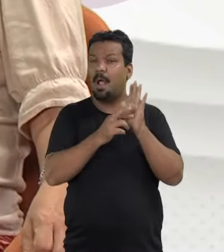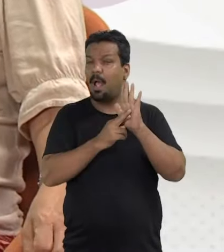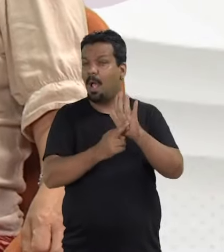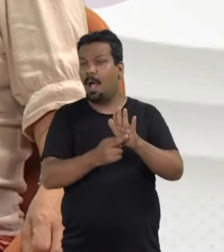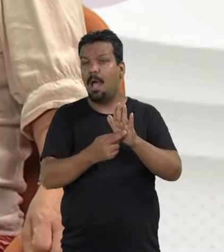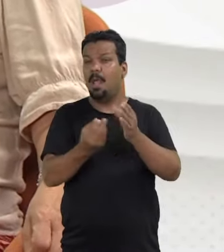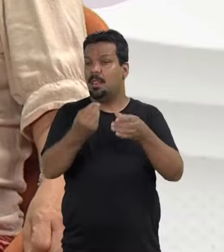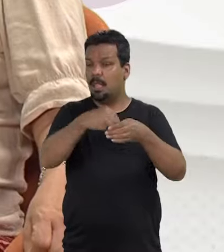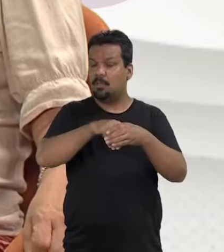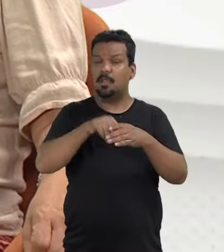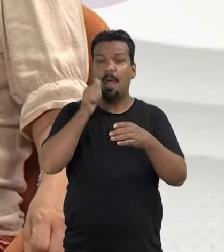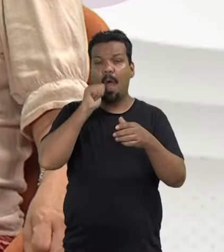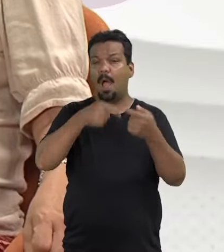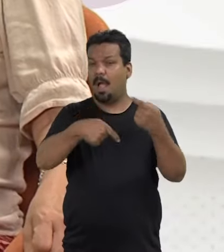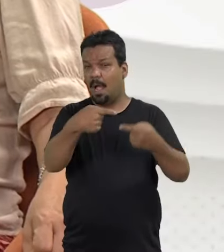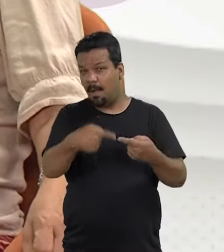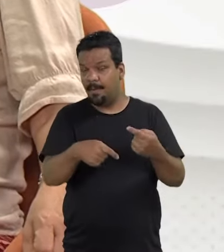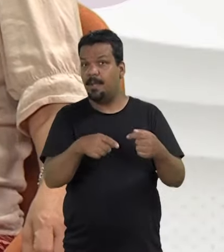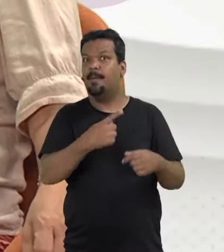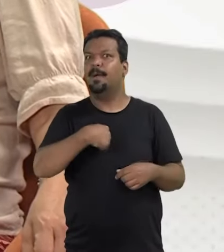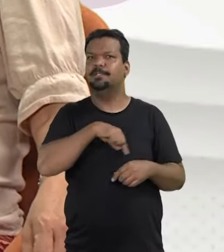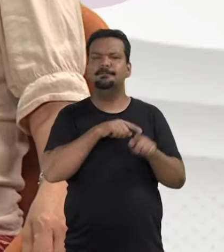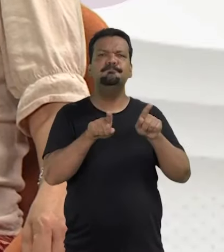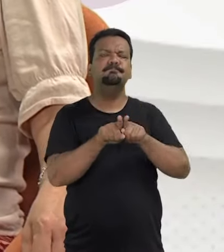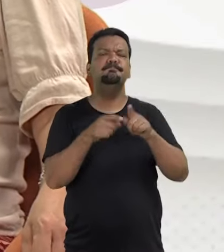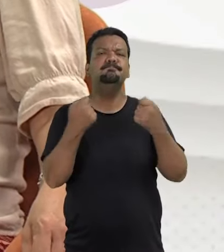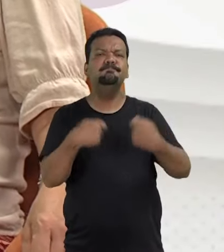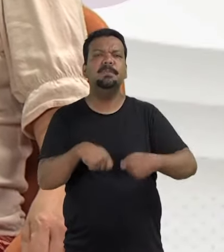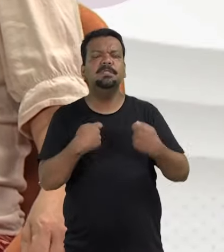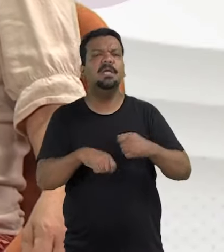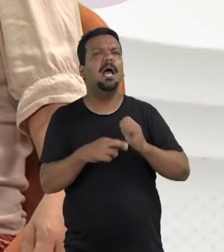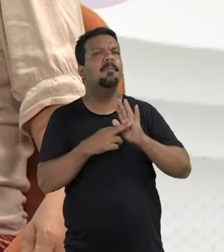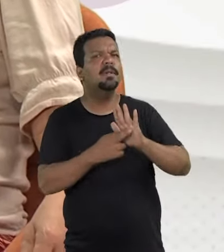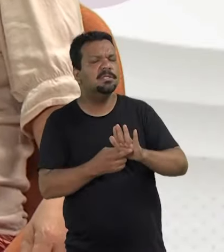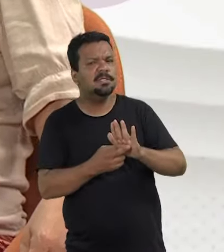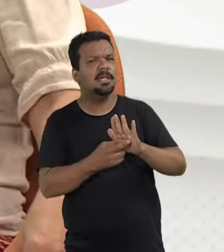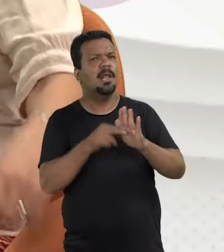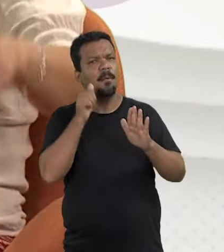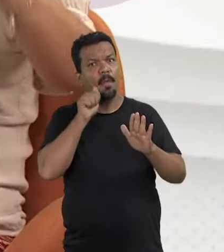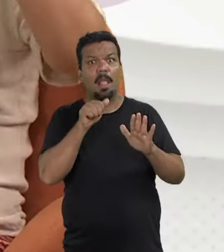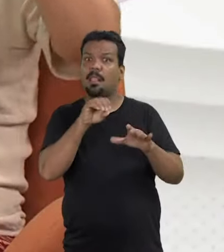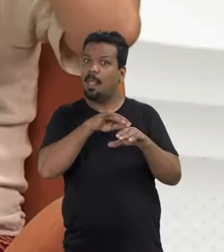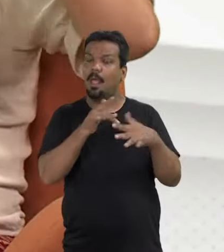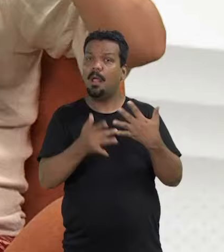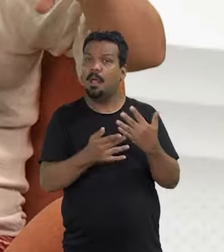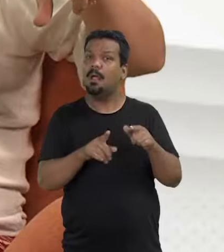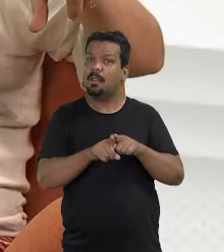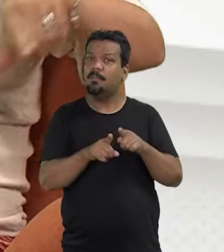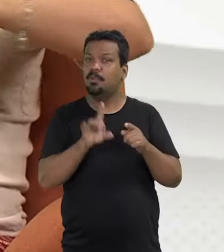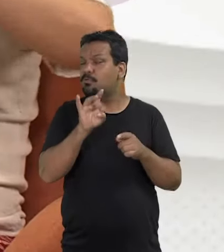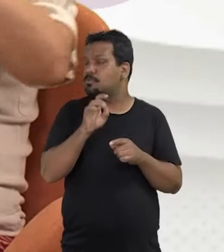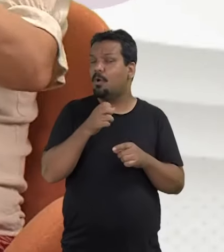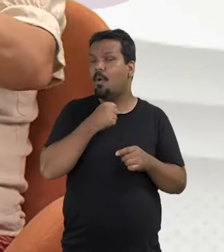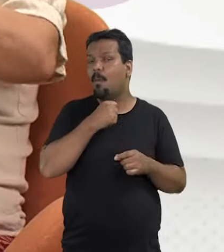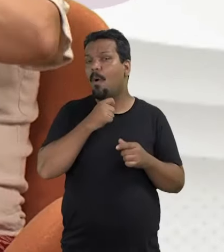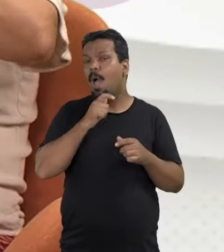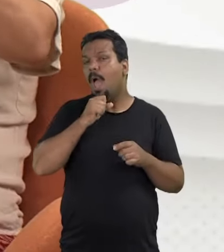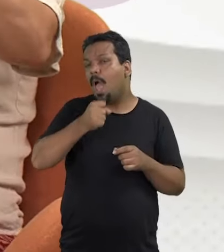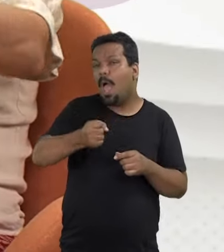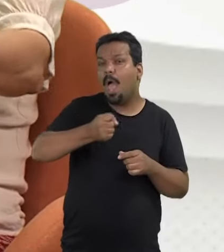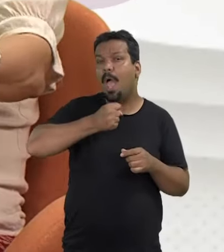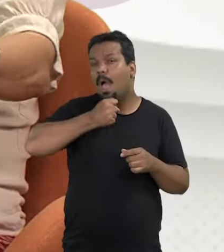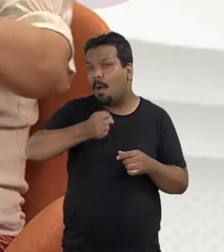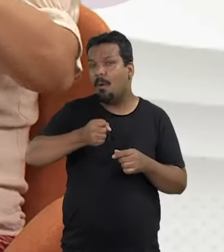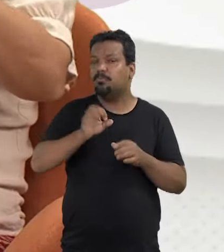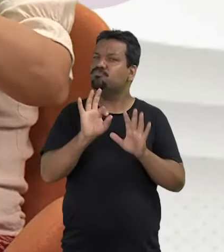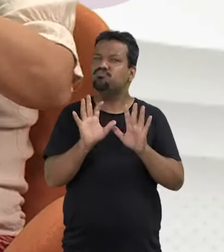fala da representatividade das mulheres na política, a gente também precisa de uma representatividade das mulheres na mídia. Não apenas como